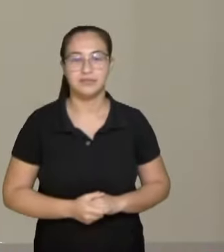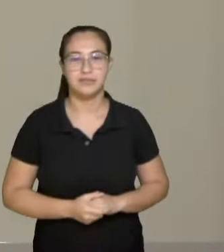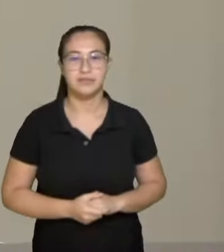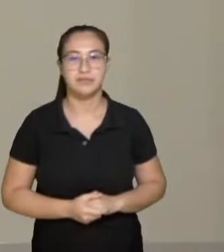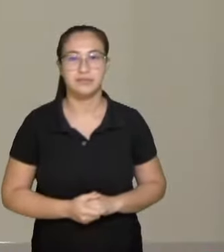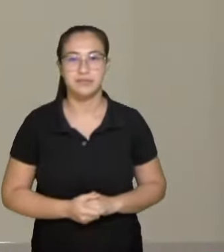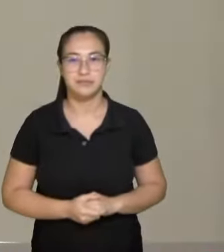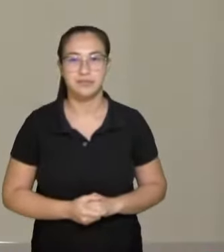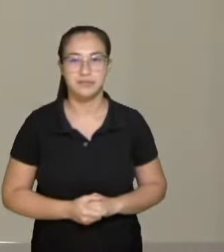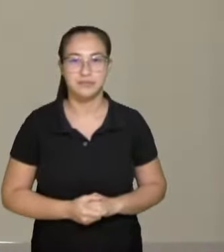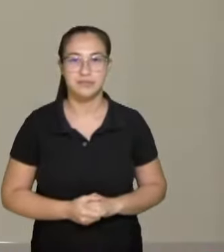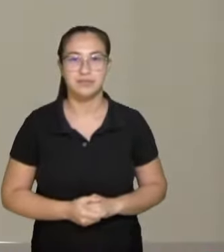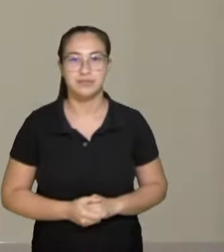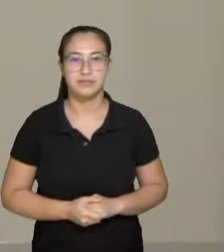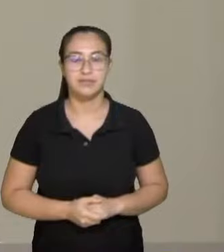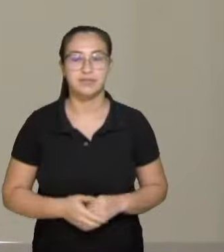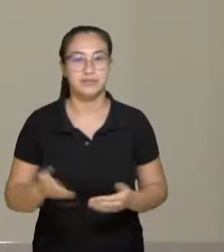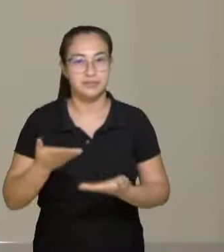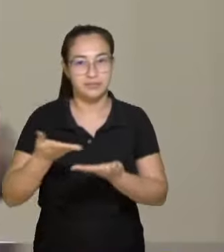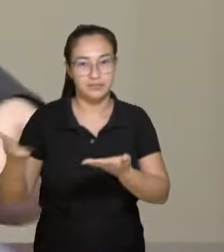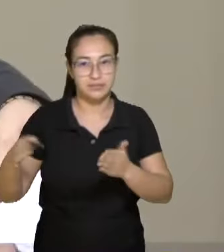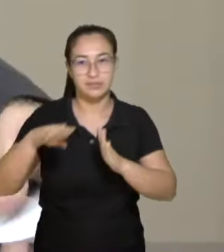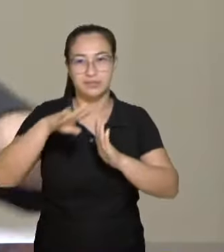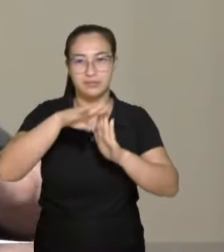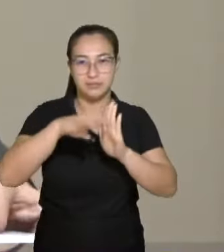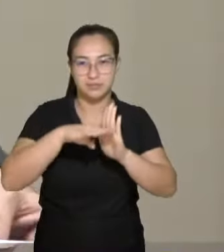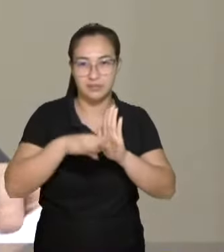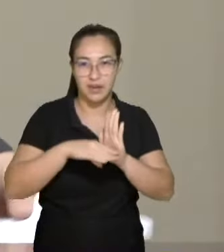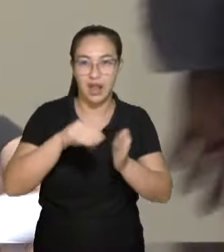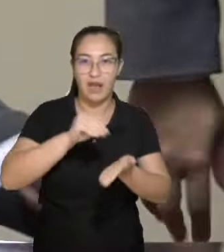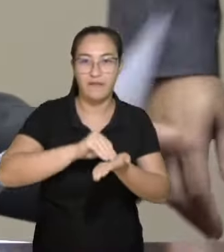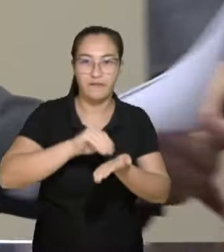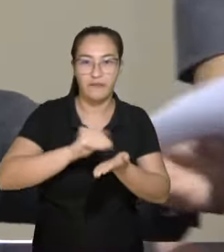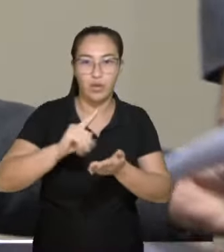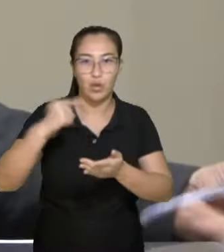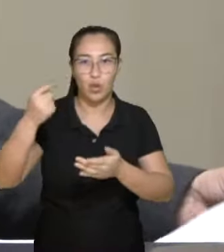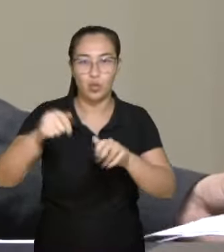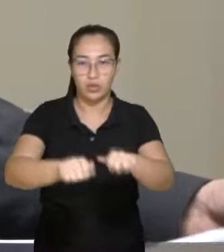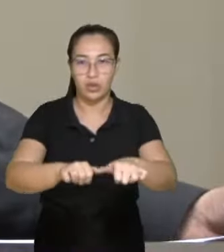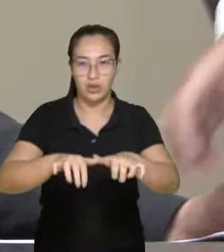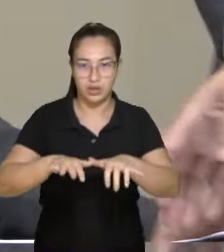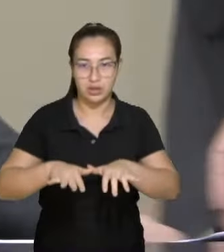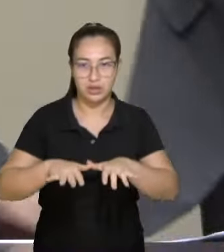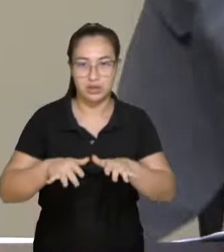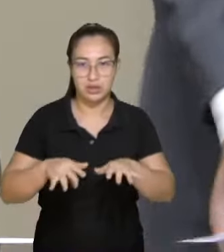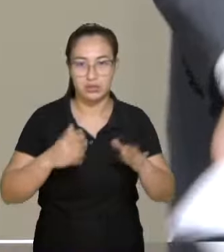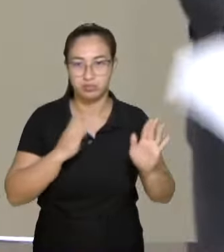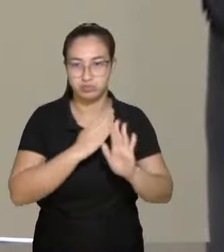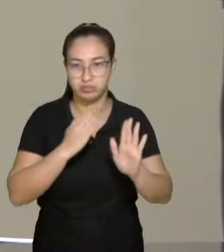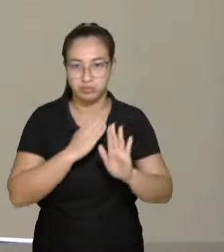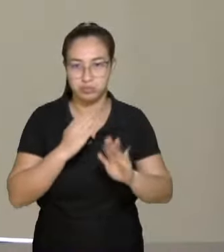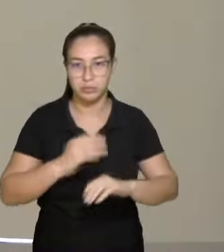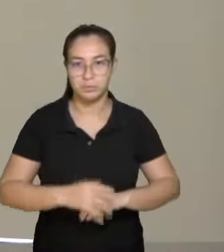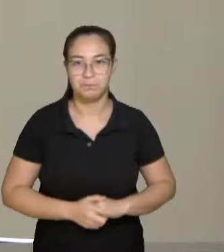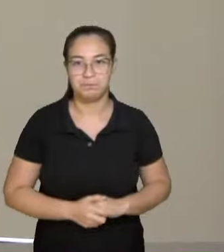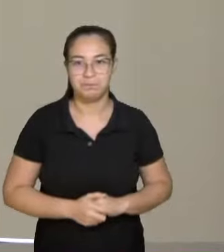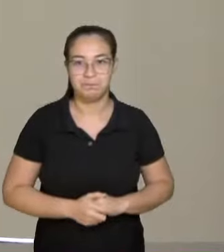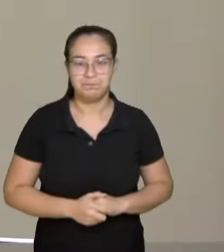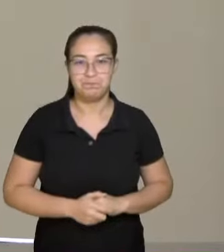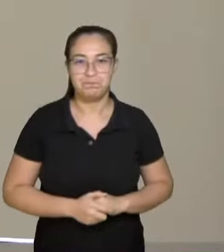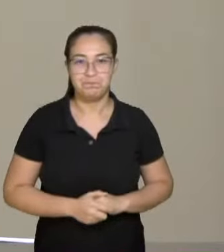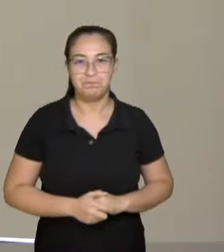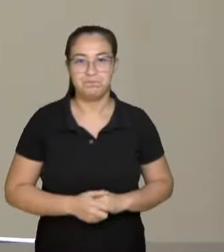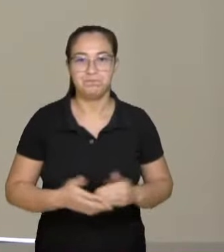Deixamos as demais matérias para a próxima sessão. Senhores deputados,